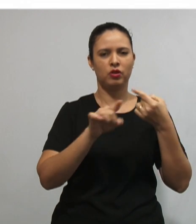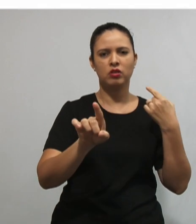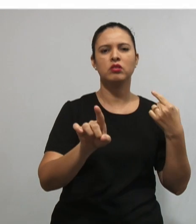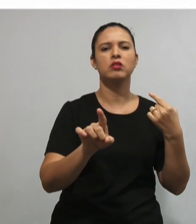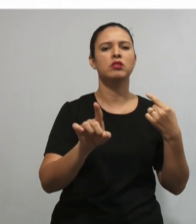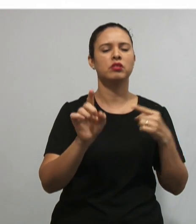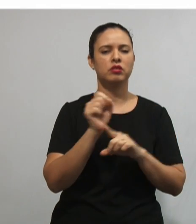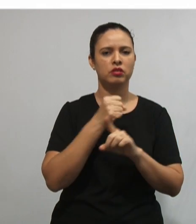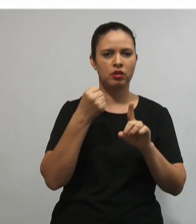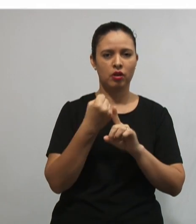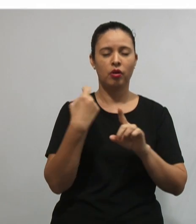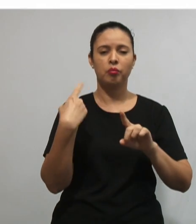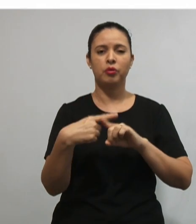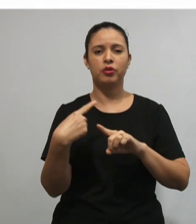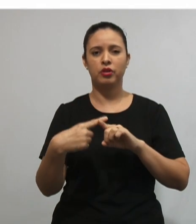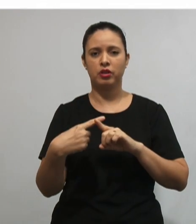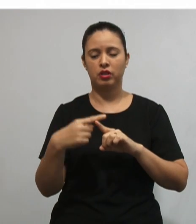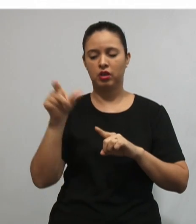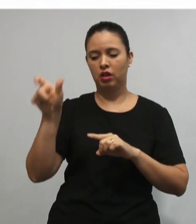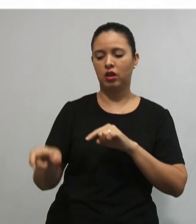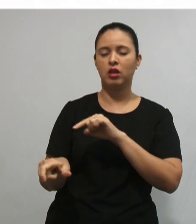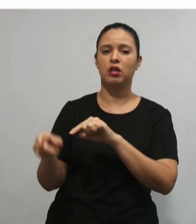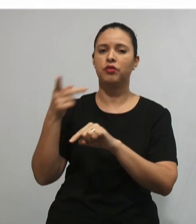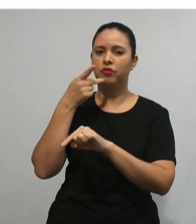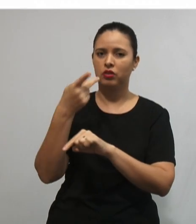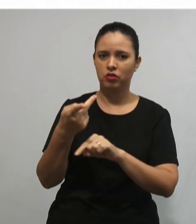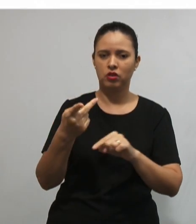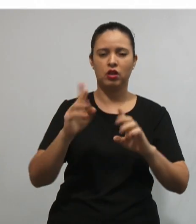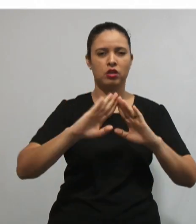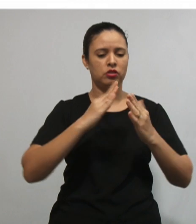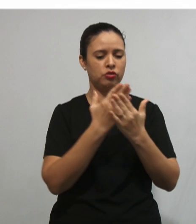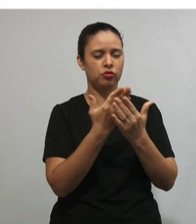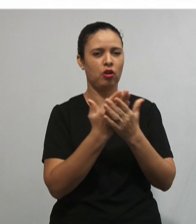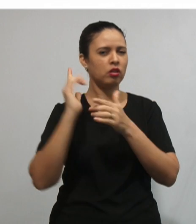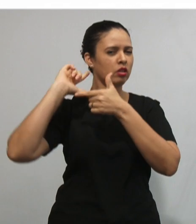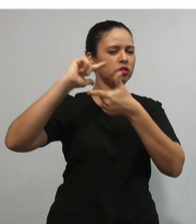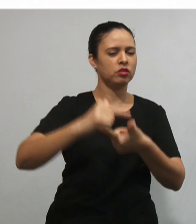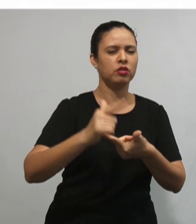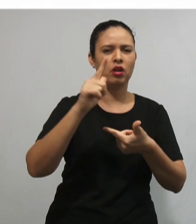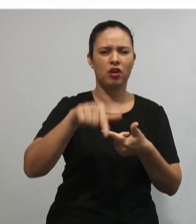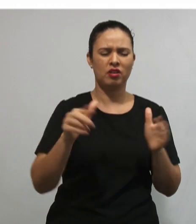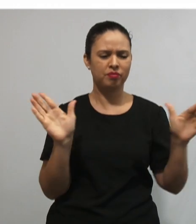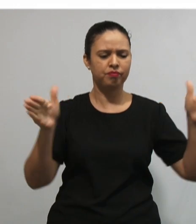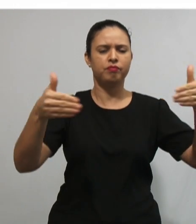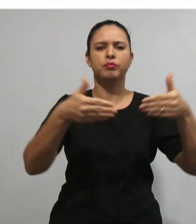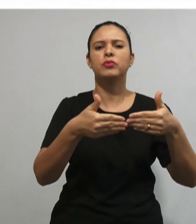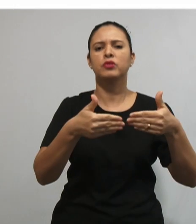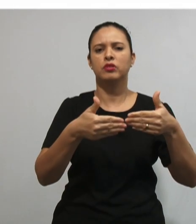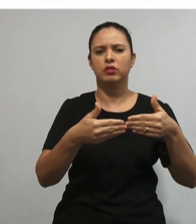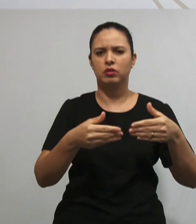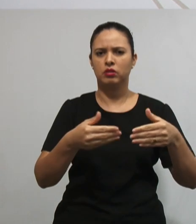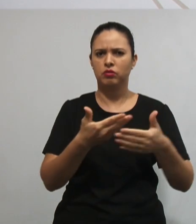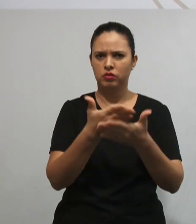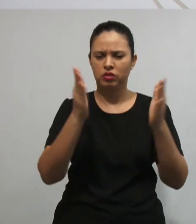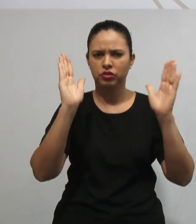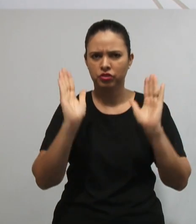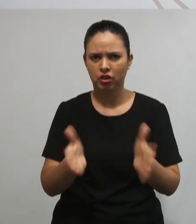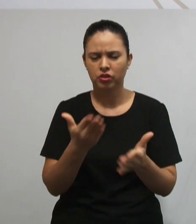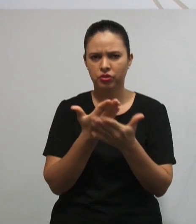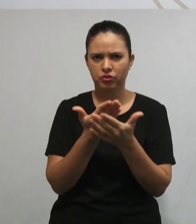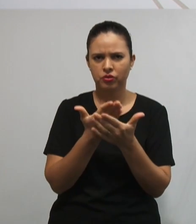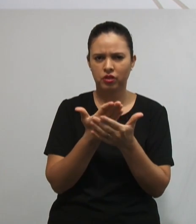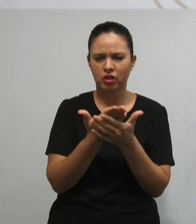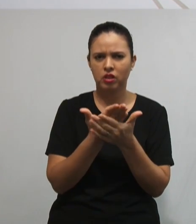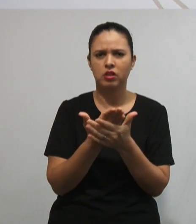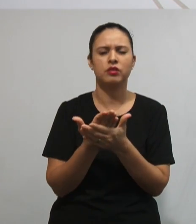tradicional uma escola fechada, contrária à descoberta. E de fato era. Você já estudava lá na primeira unidade o ensino